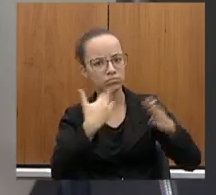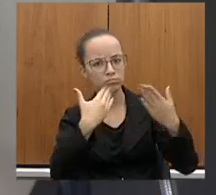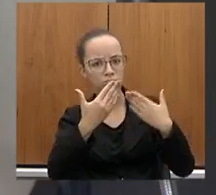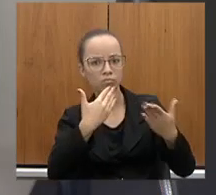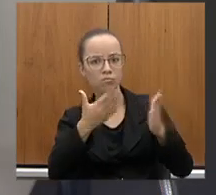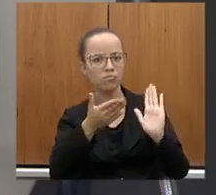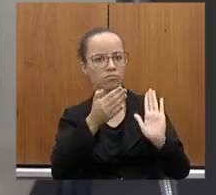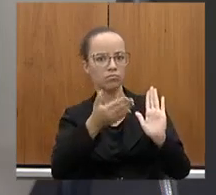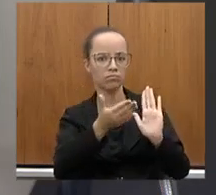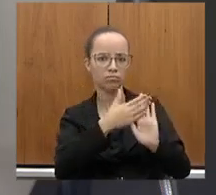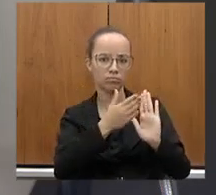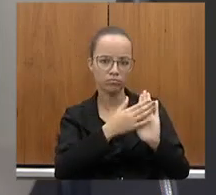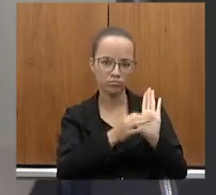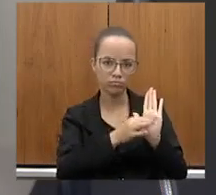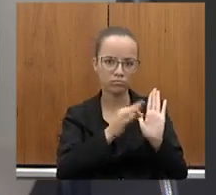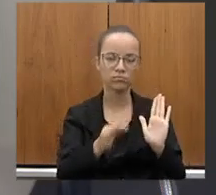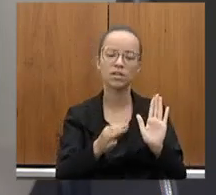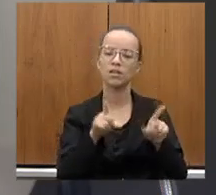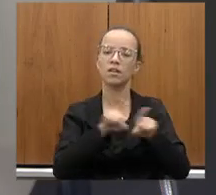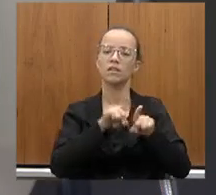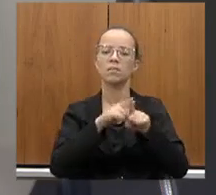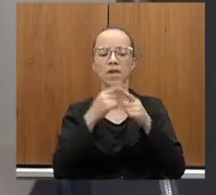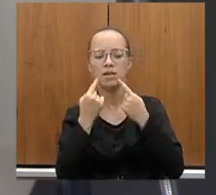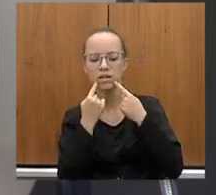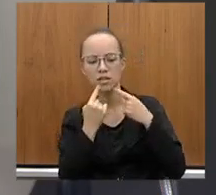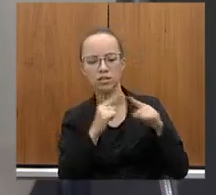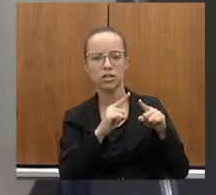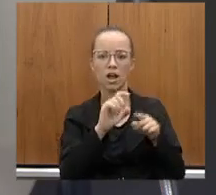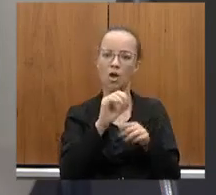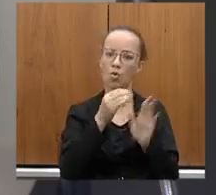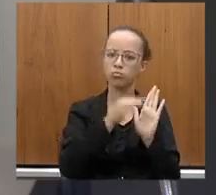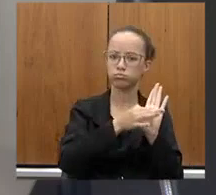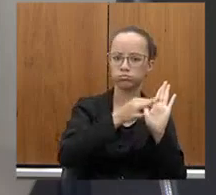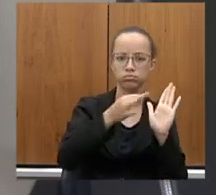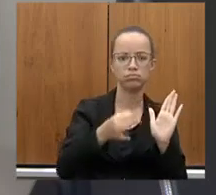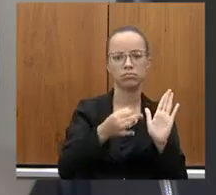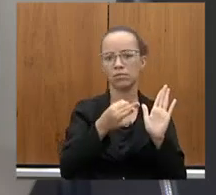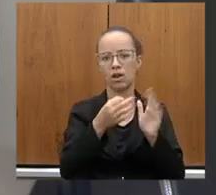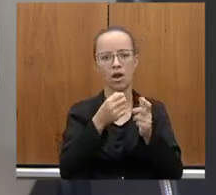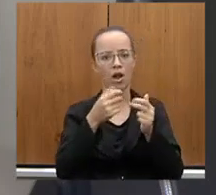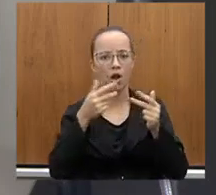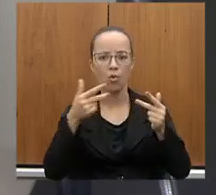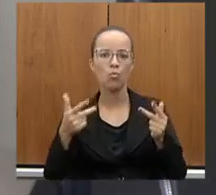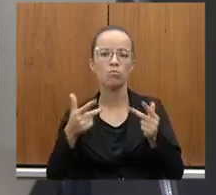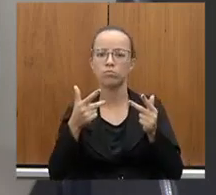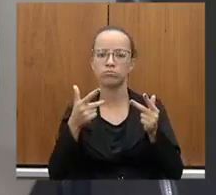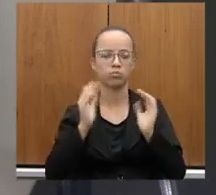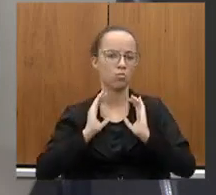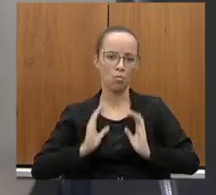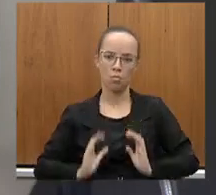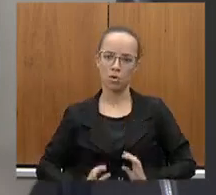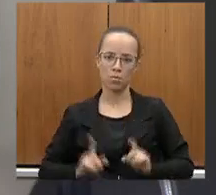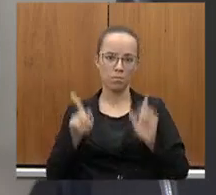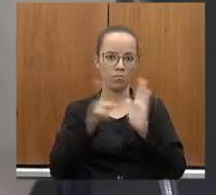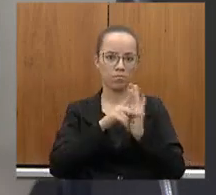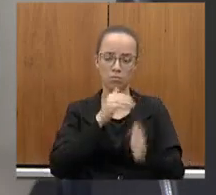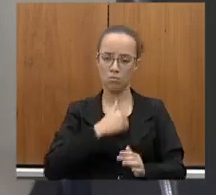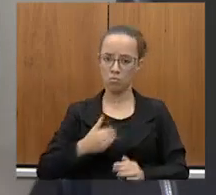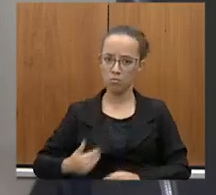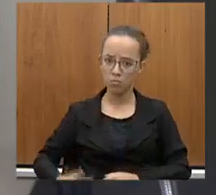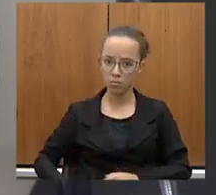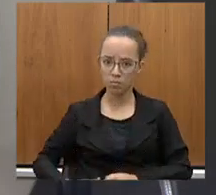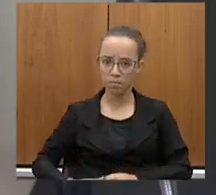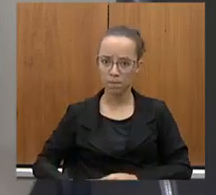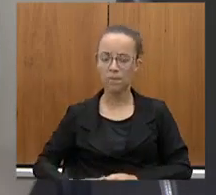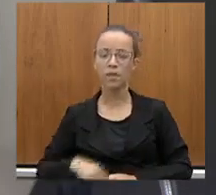questionar ou criticar determinadas posições do governo não quer dizer que nós não defendemos